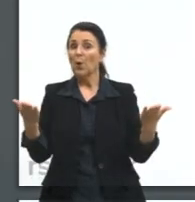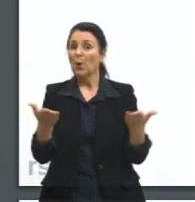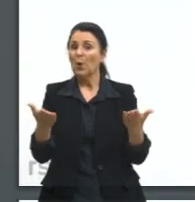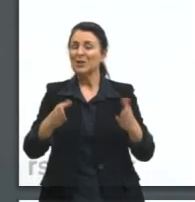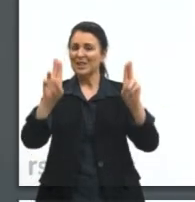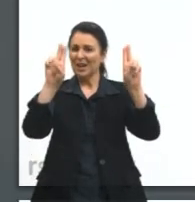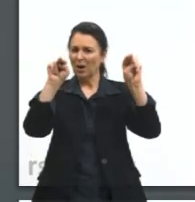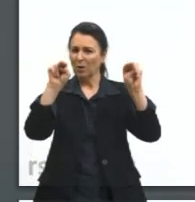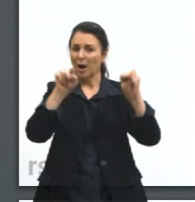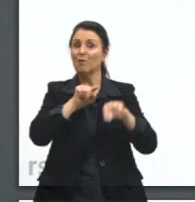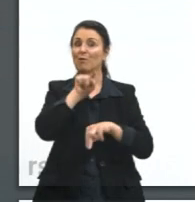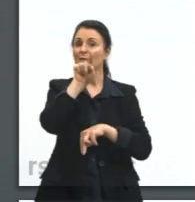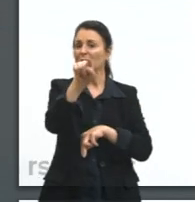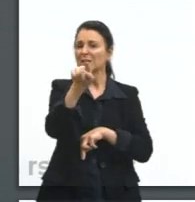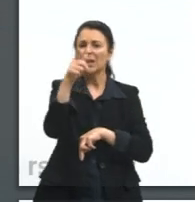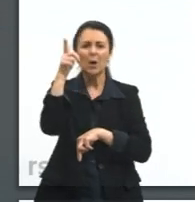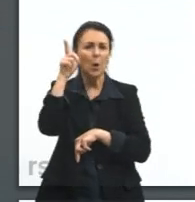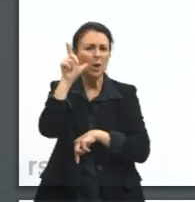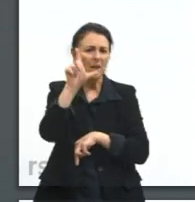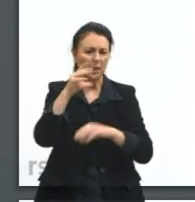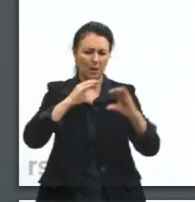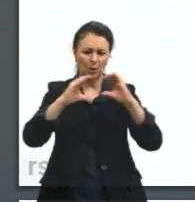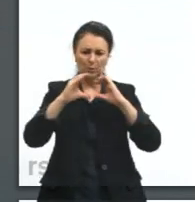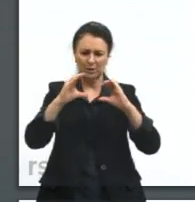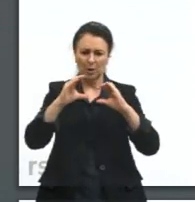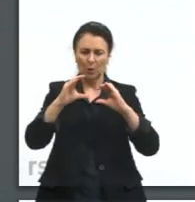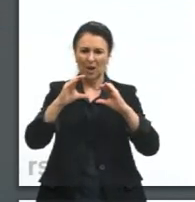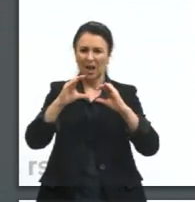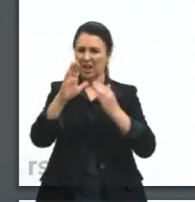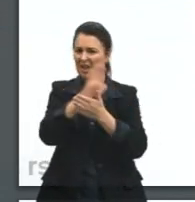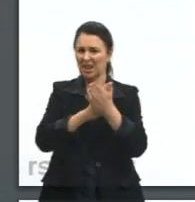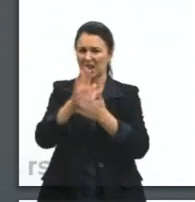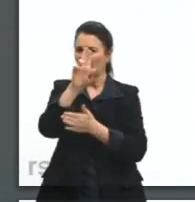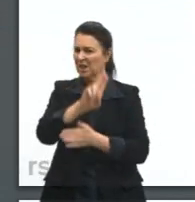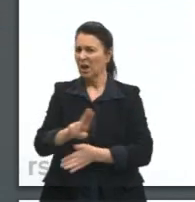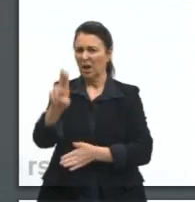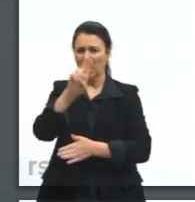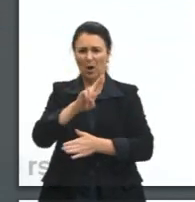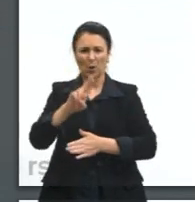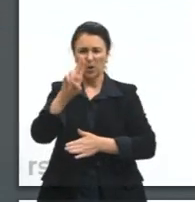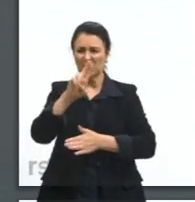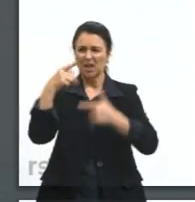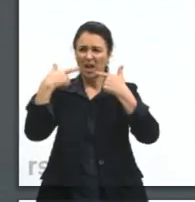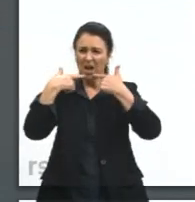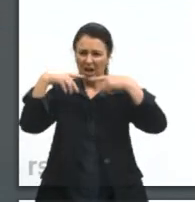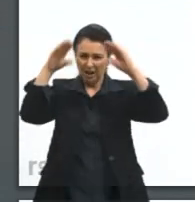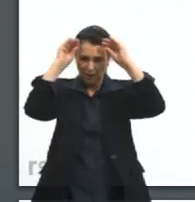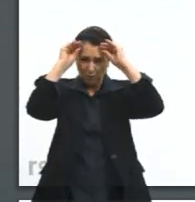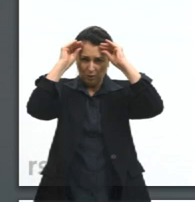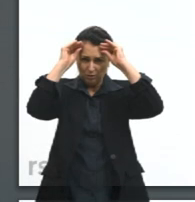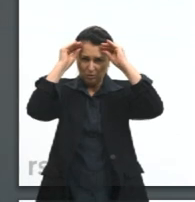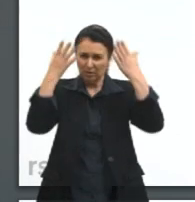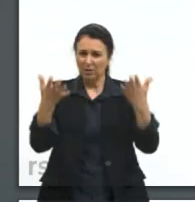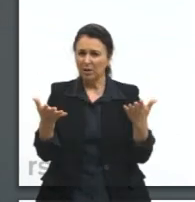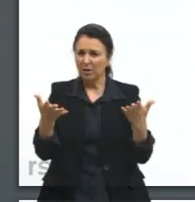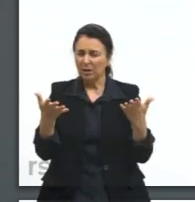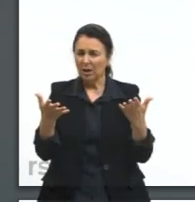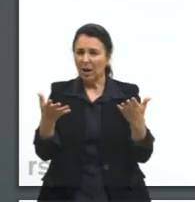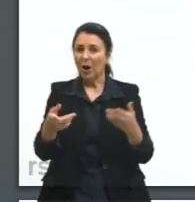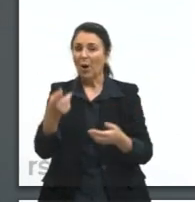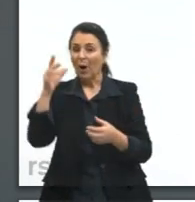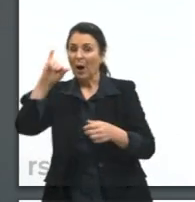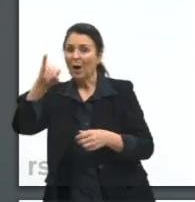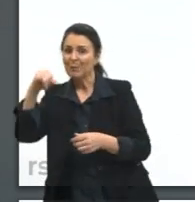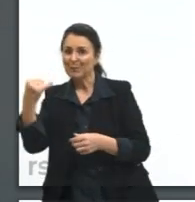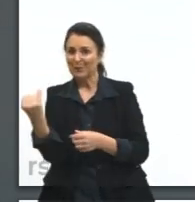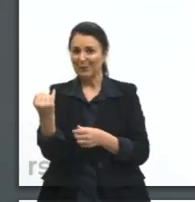você consegue se comunicar sem a linguagem? Aproveito que está aparecendo aí na tela de vocês para dizer que aqui no cantinho